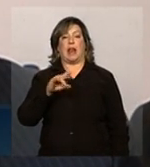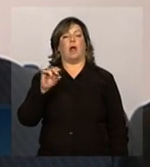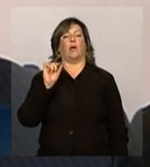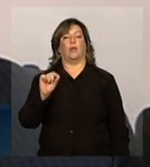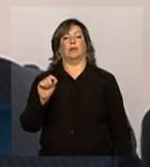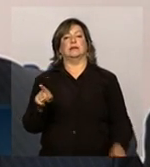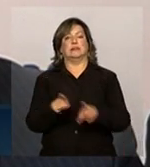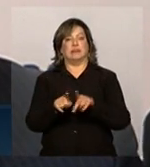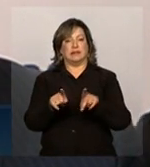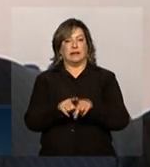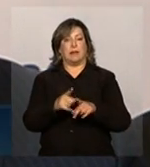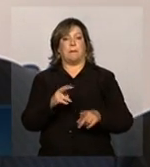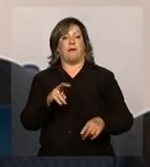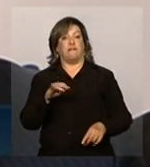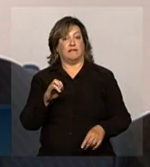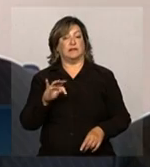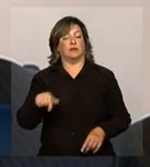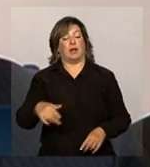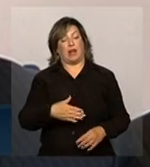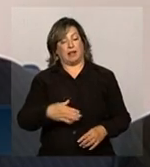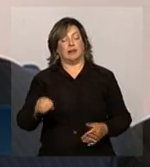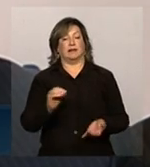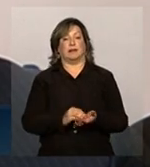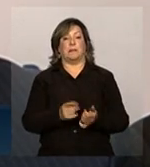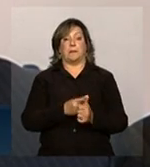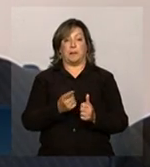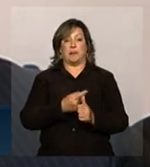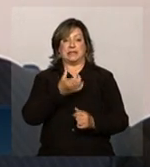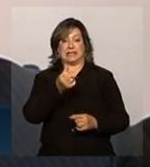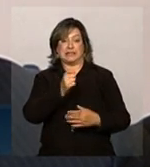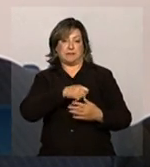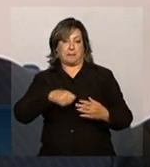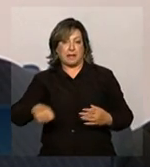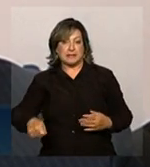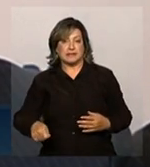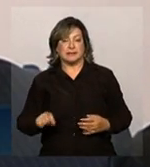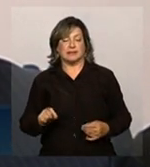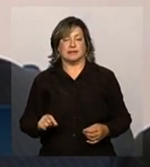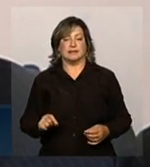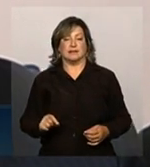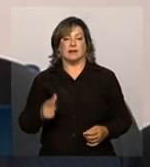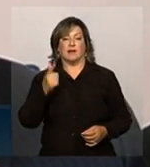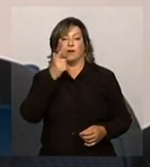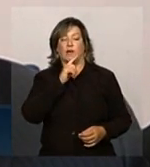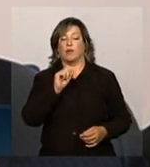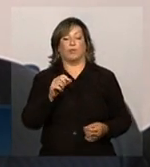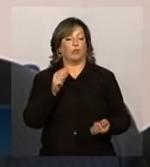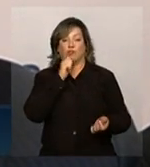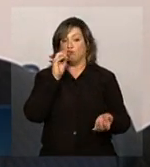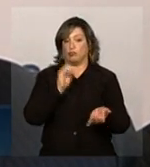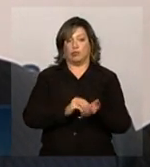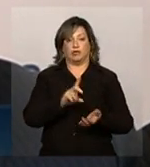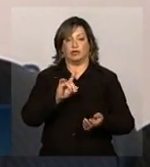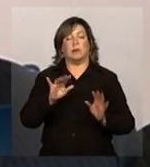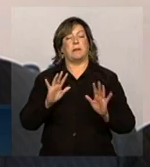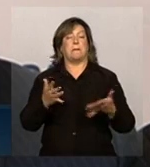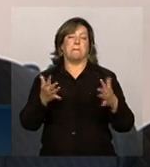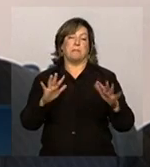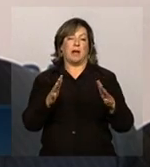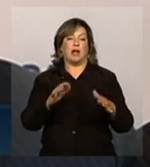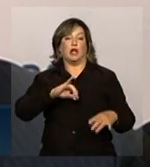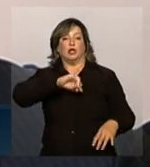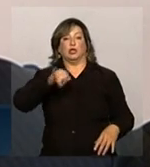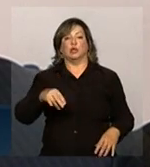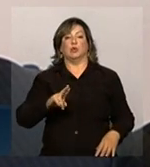transmissão previsto, ainda no primeiro semestre, com a sessão, não está marcado, mas aproximadamente no mês de